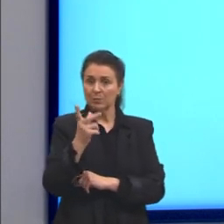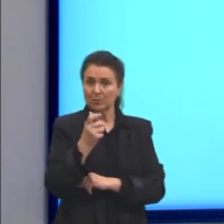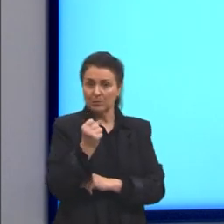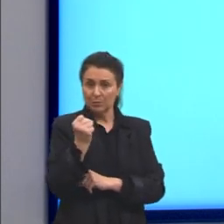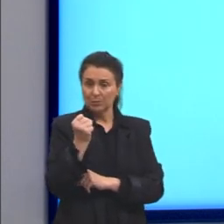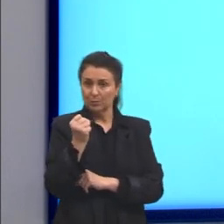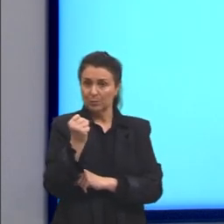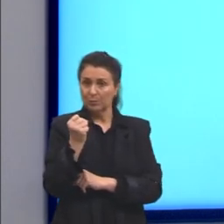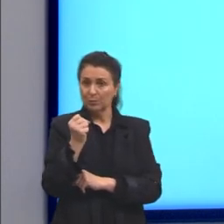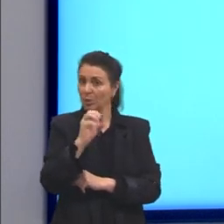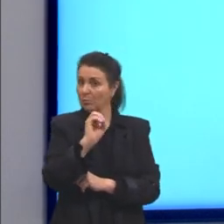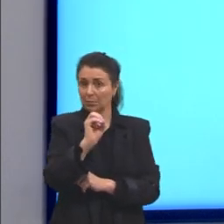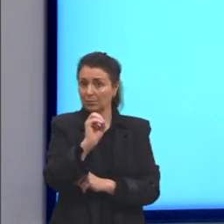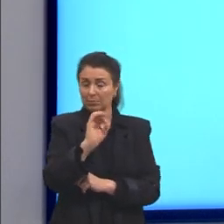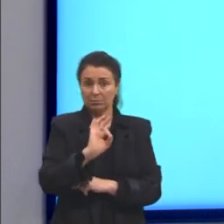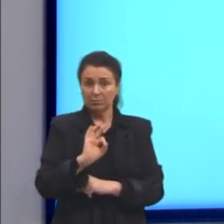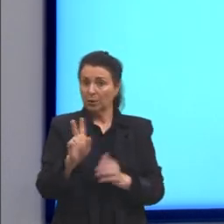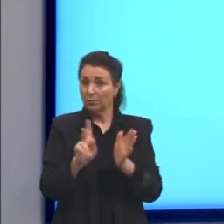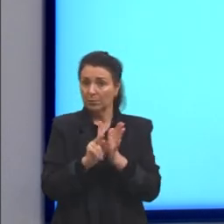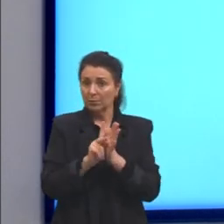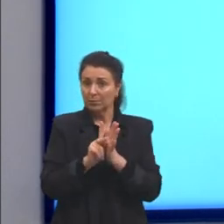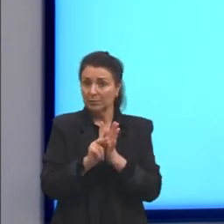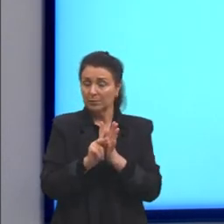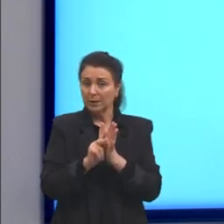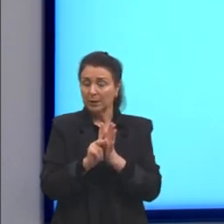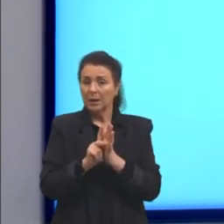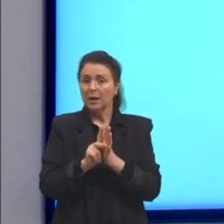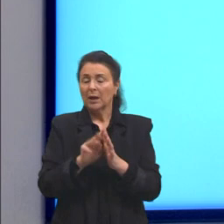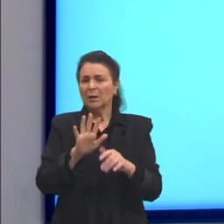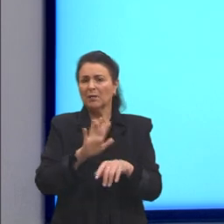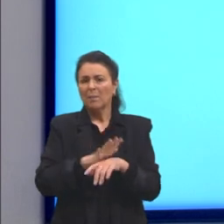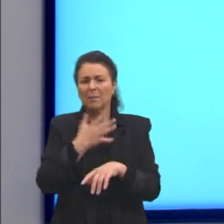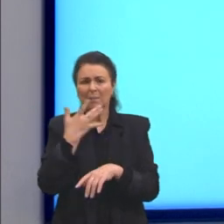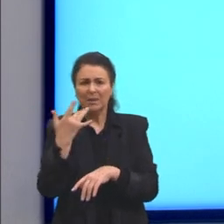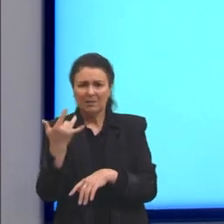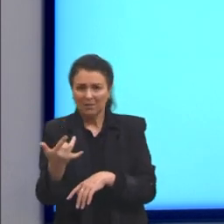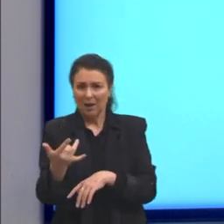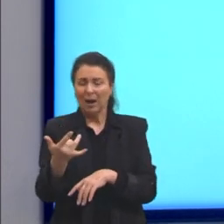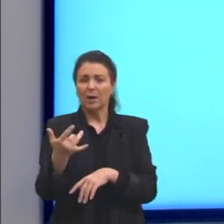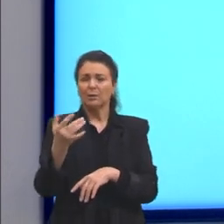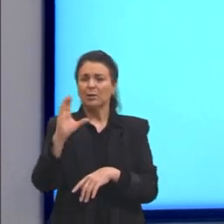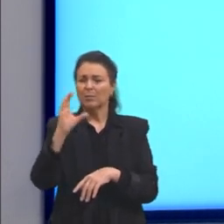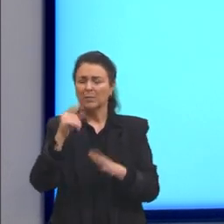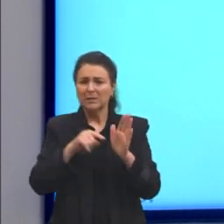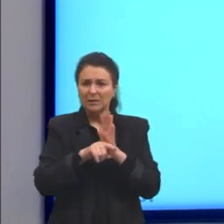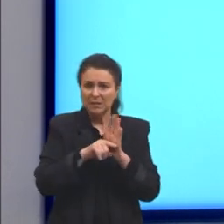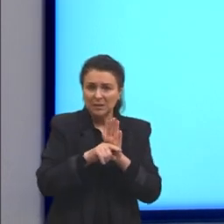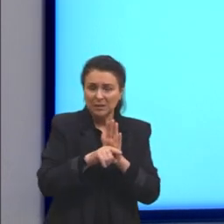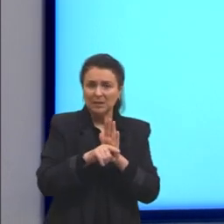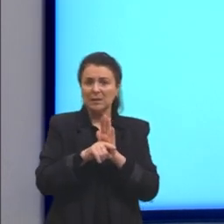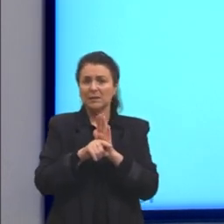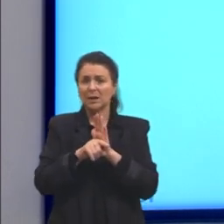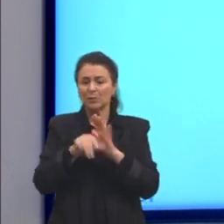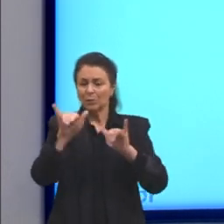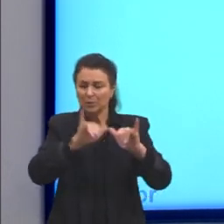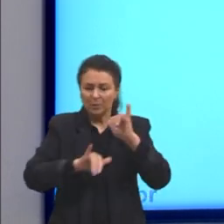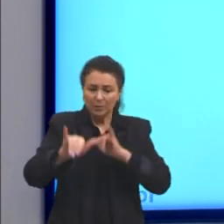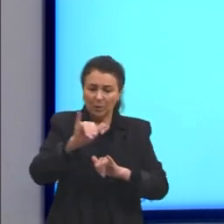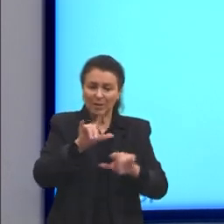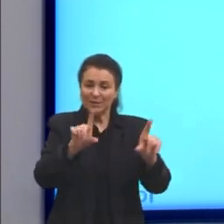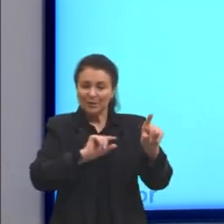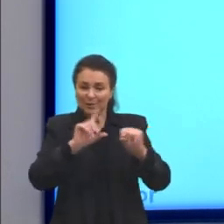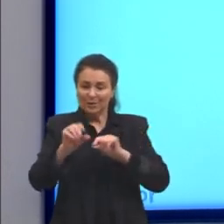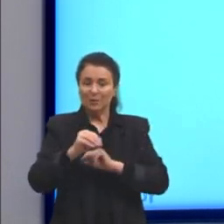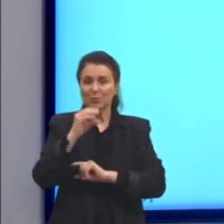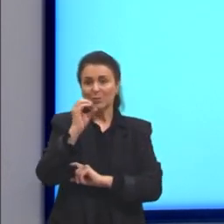é o zero. Então, para facilitar toda a vida dos cientistas, eles escolheram aqui como